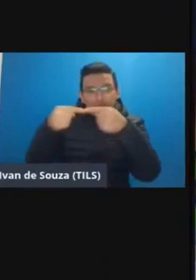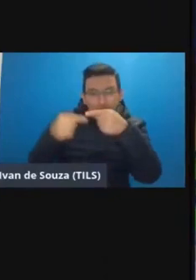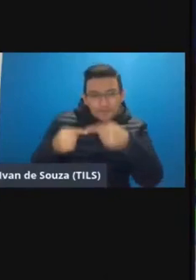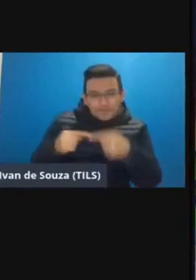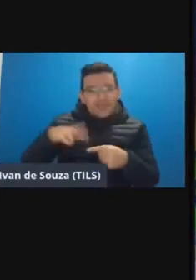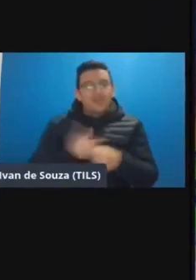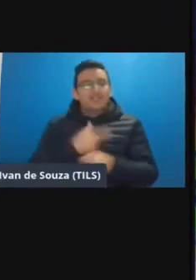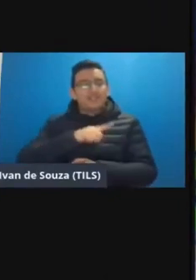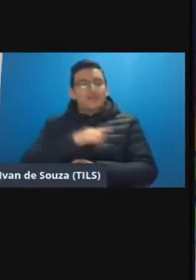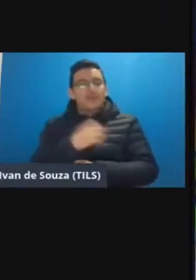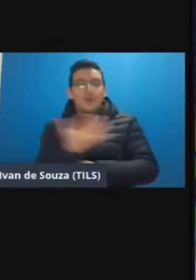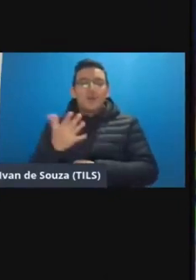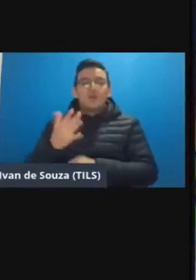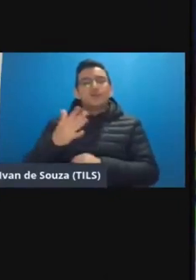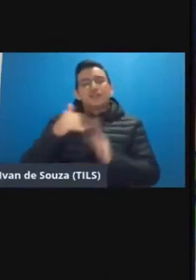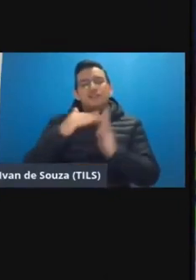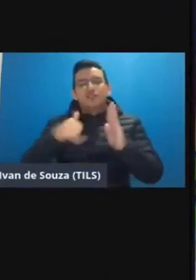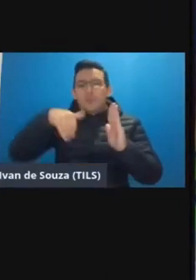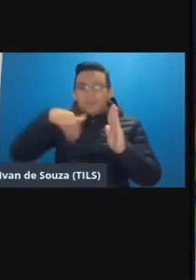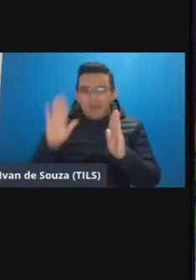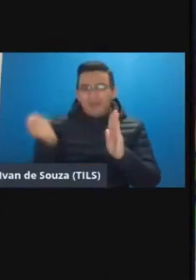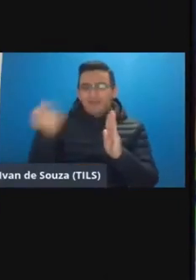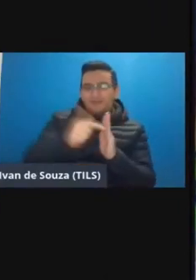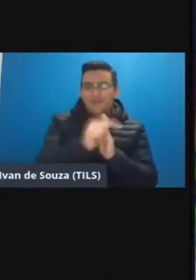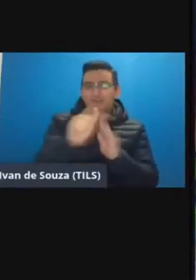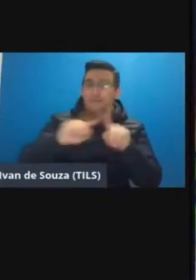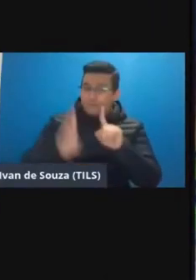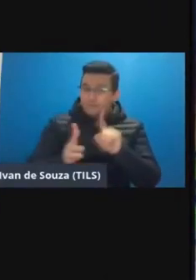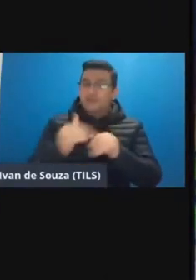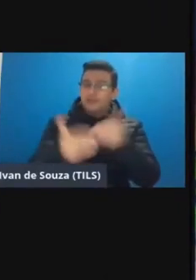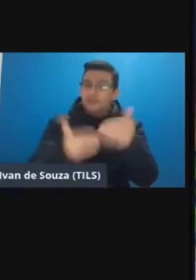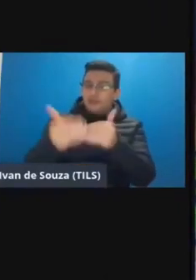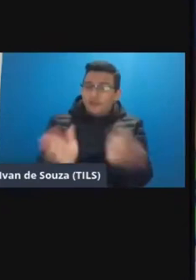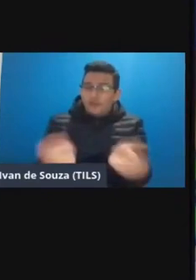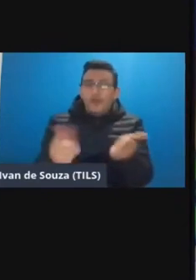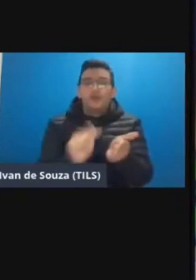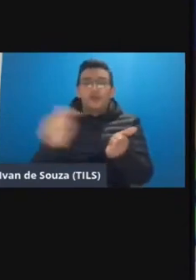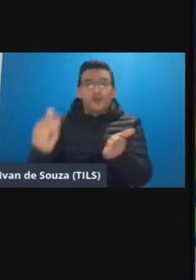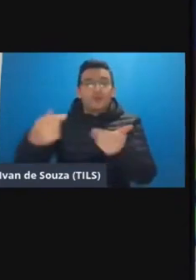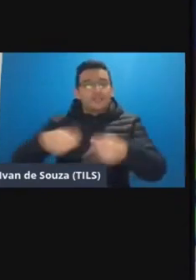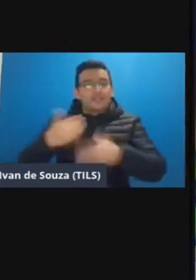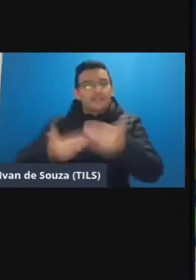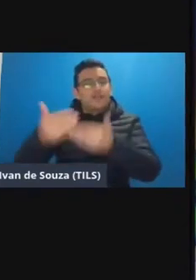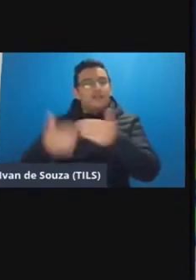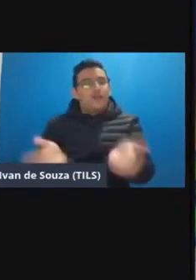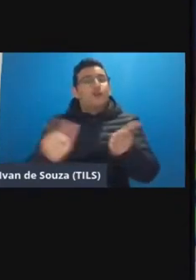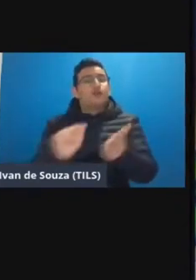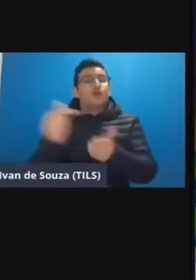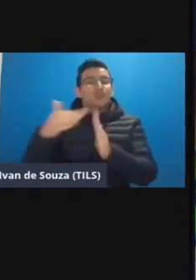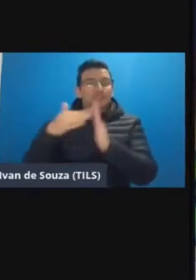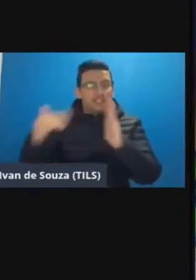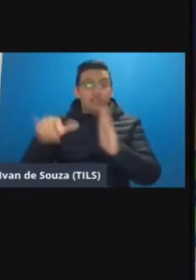e a gente vai ter alguns estilos mais predominantes mas vai vai continuar desenvolvendo os outros vai continuar tendo necessidade de desenvolver os outros estilos